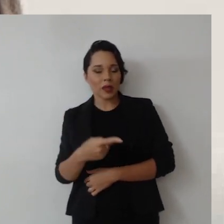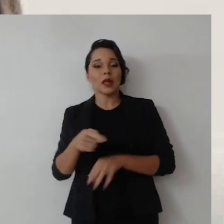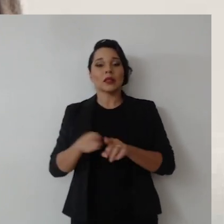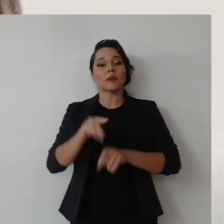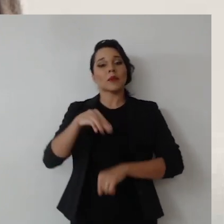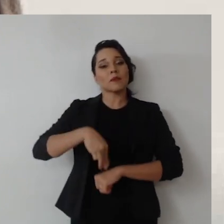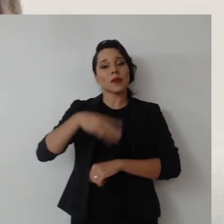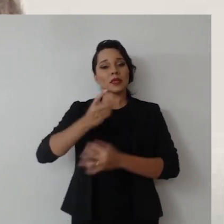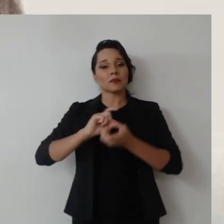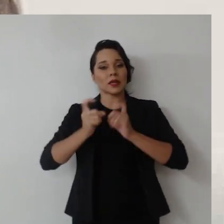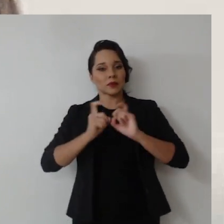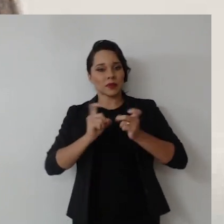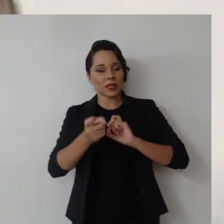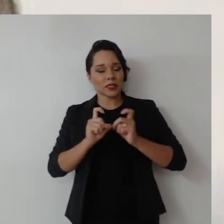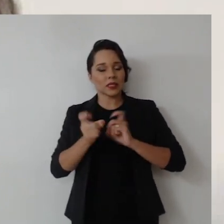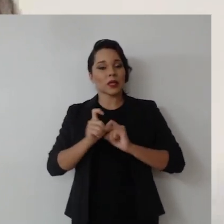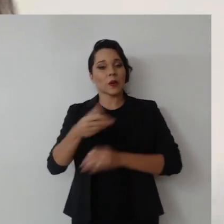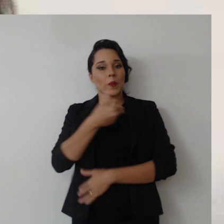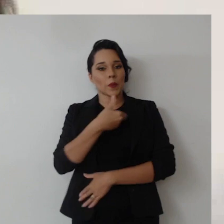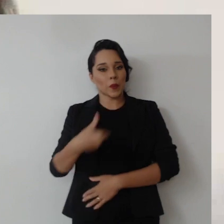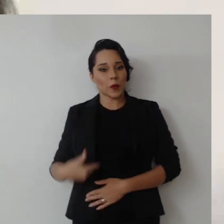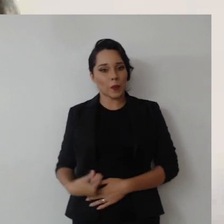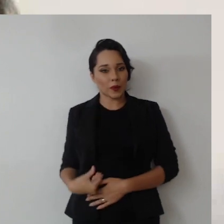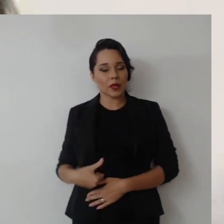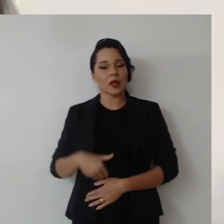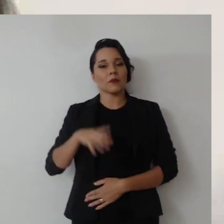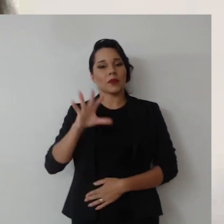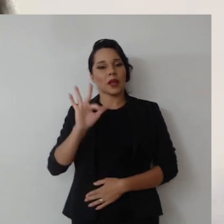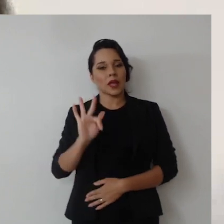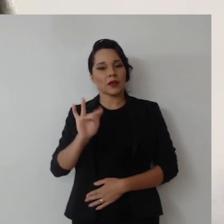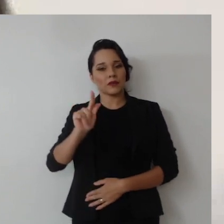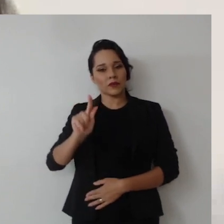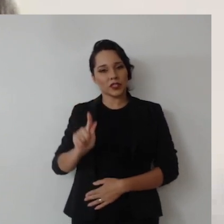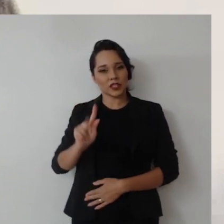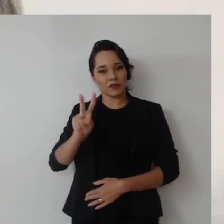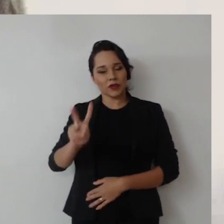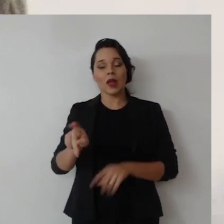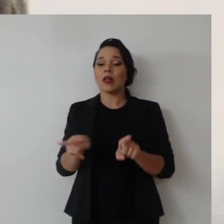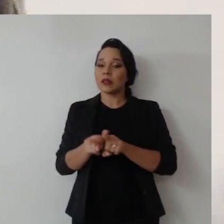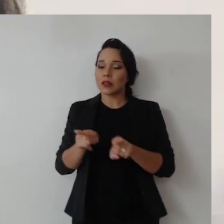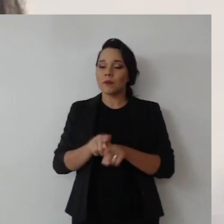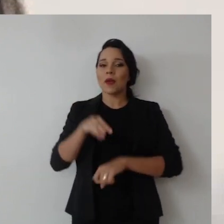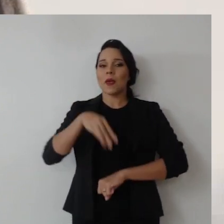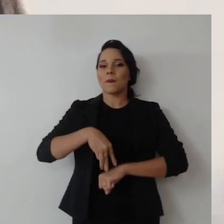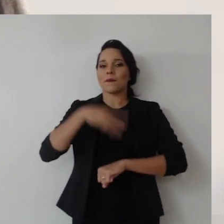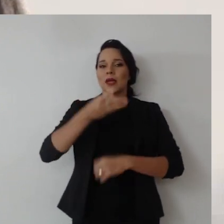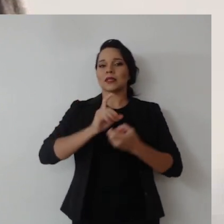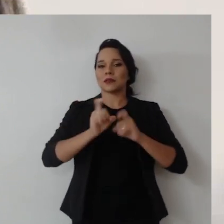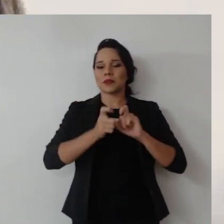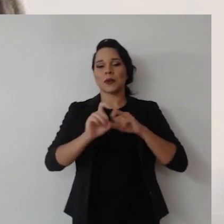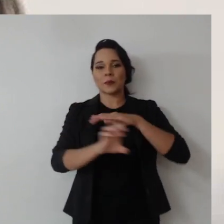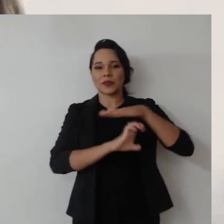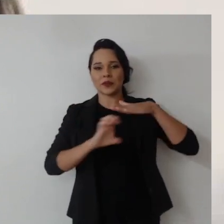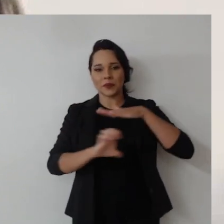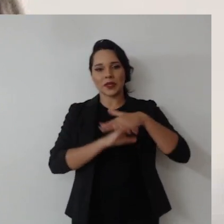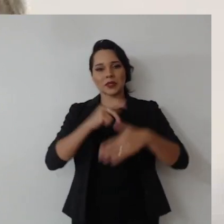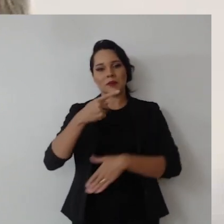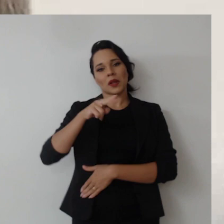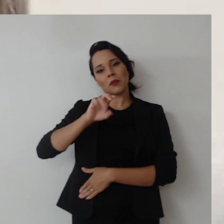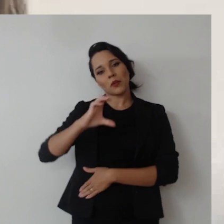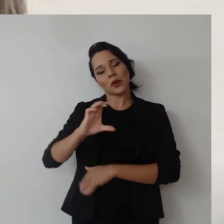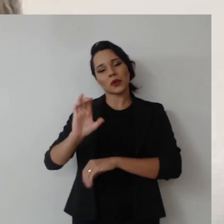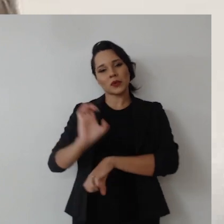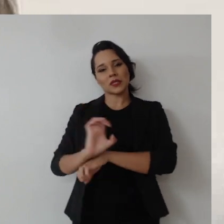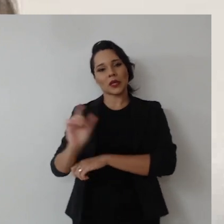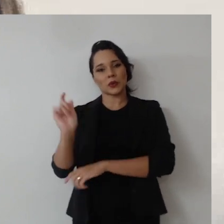mestre em Administração Pública pela FGV e também é mestre em Administração de Empresas pela